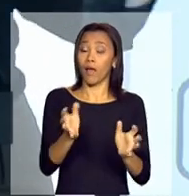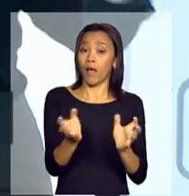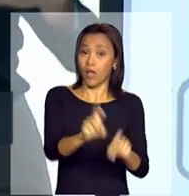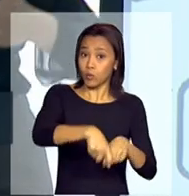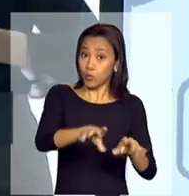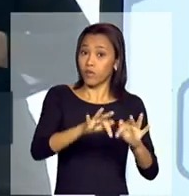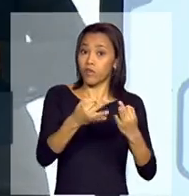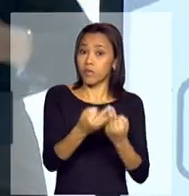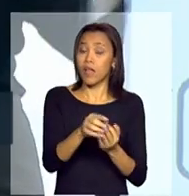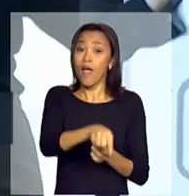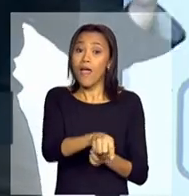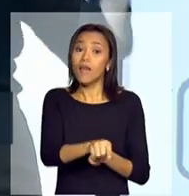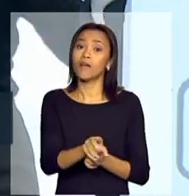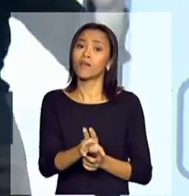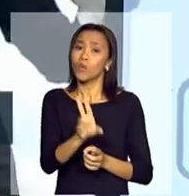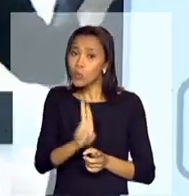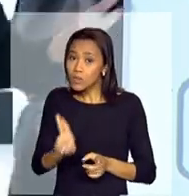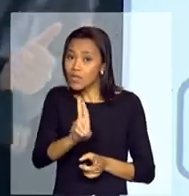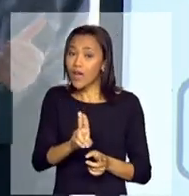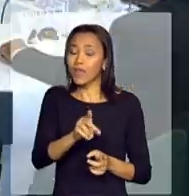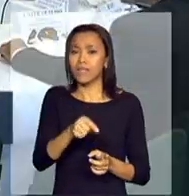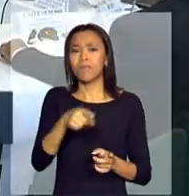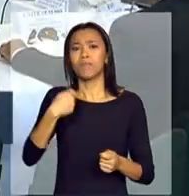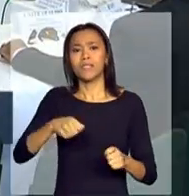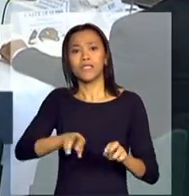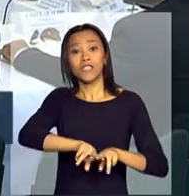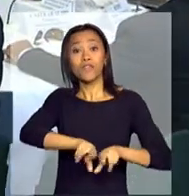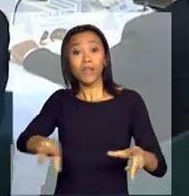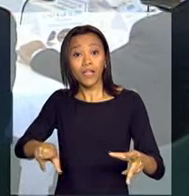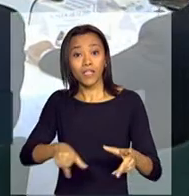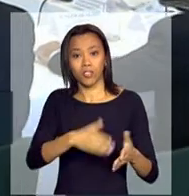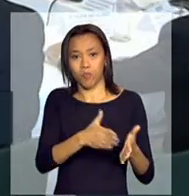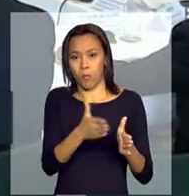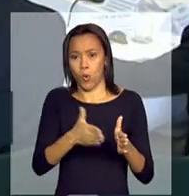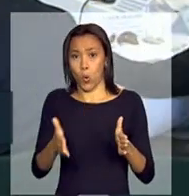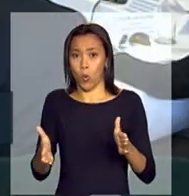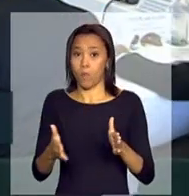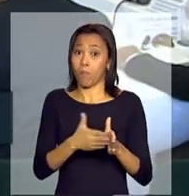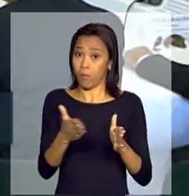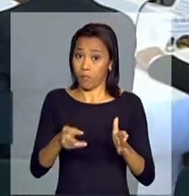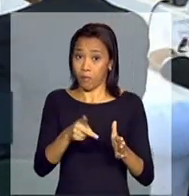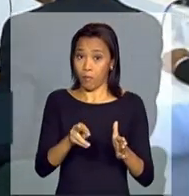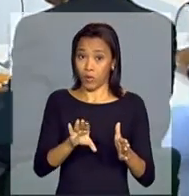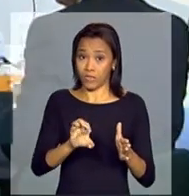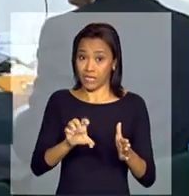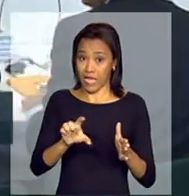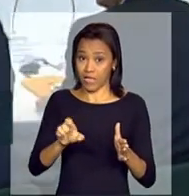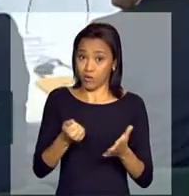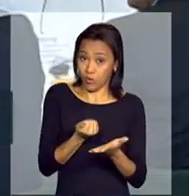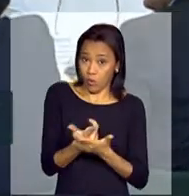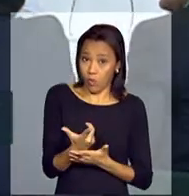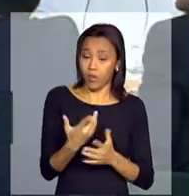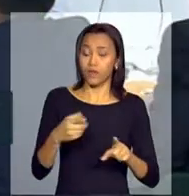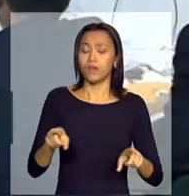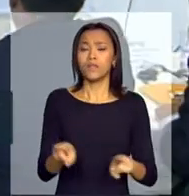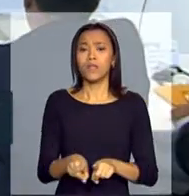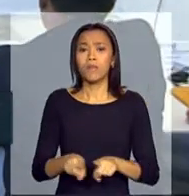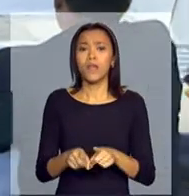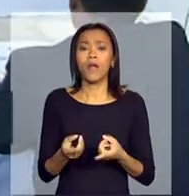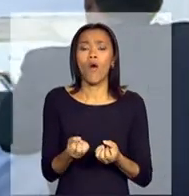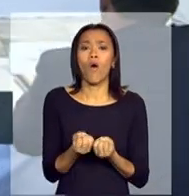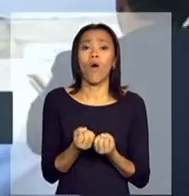cumprem um rito burocrático diferenciado. E também estamos fazendo uma rota de oferta e de